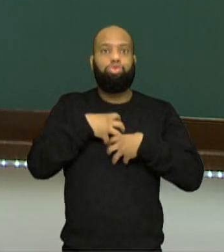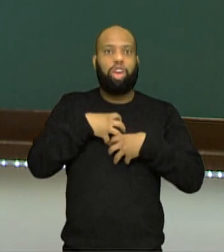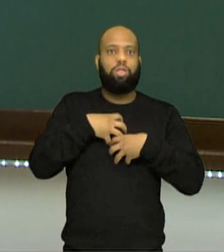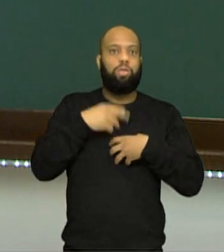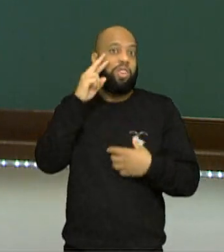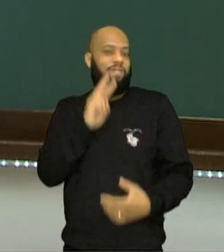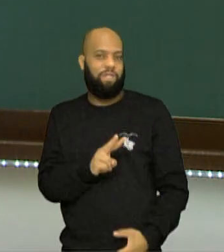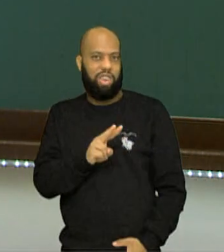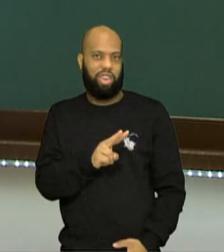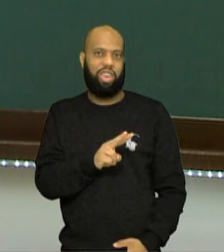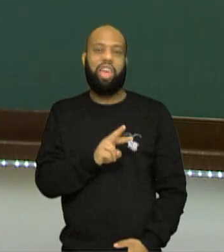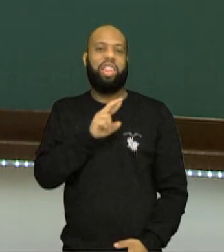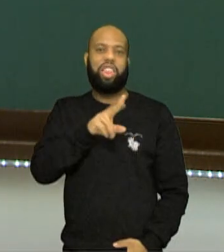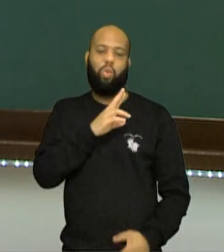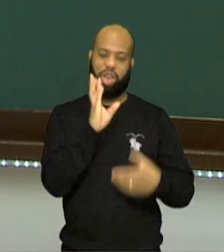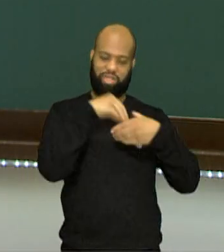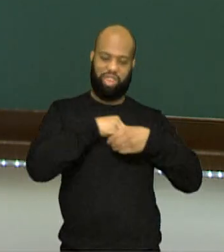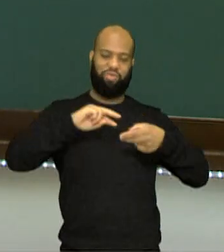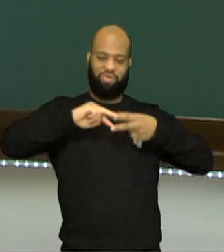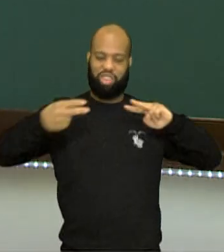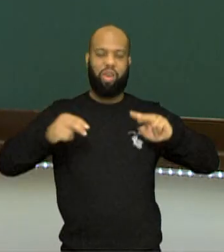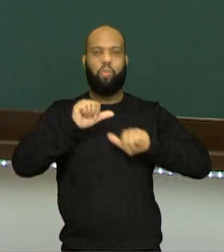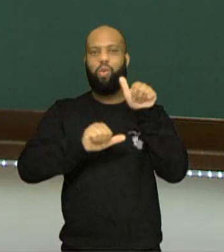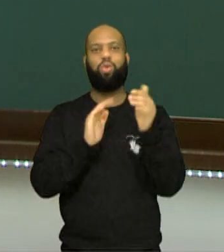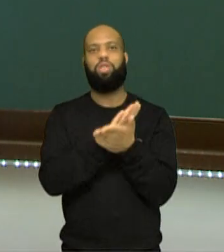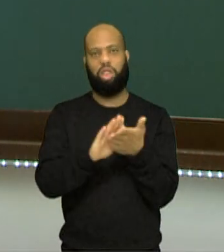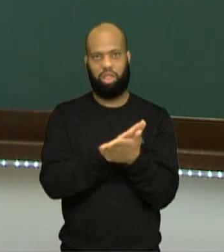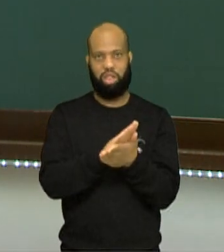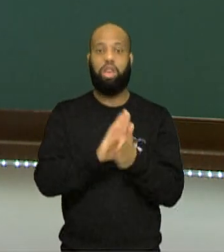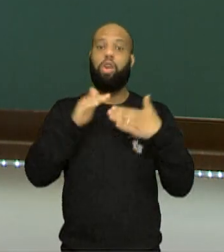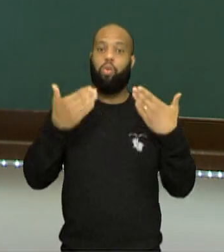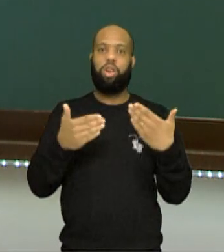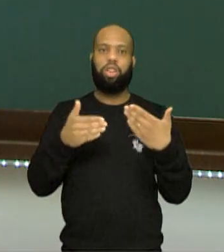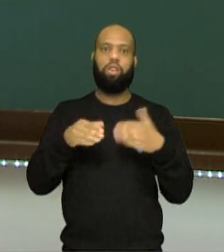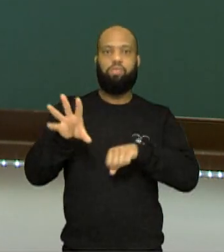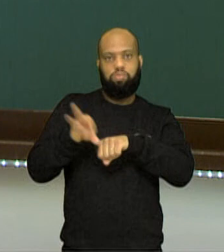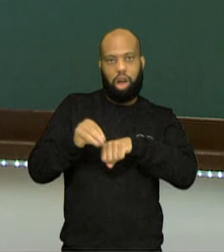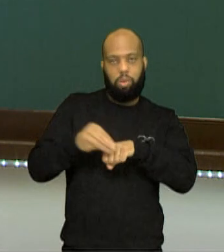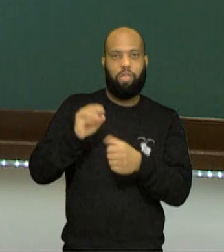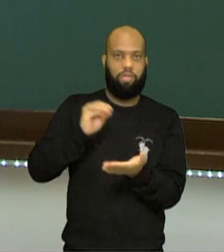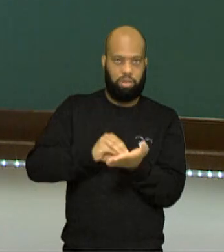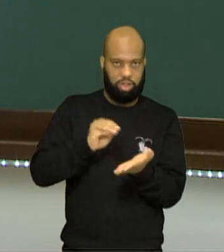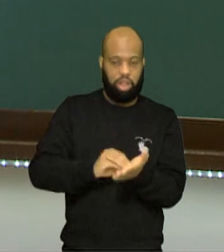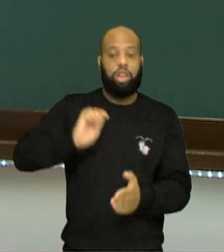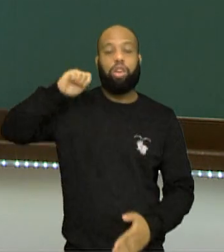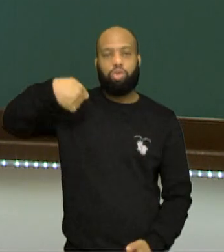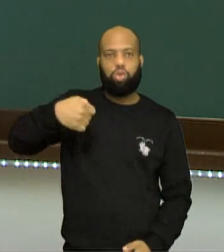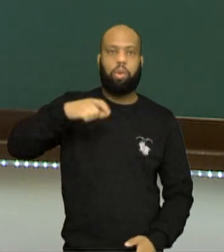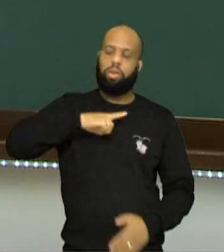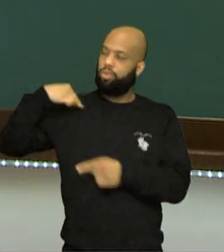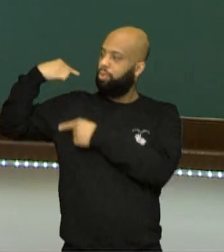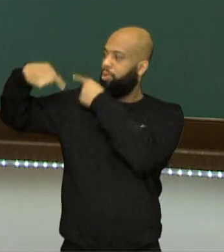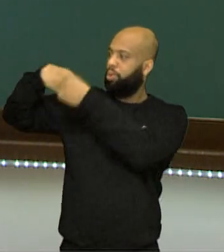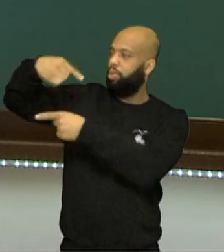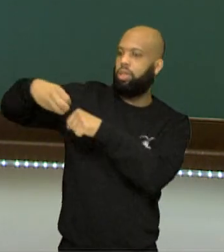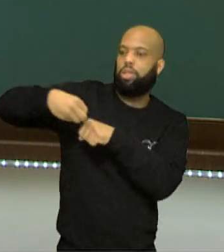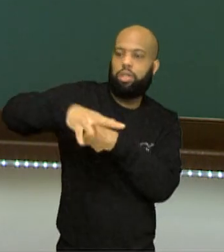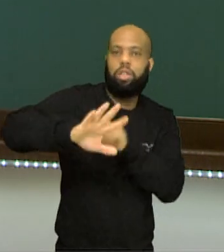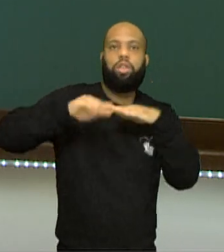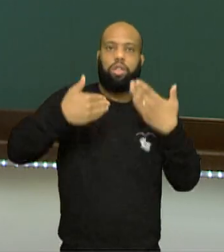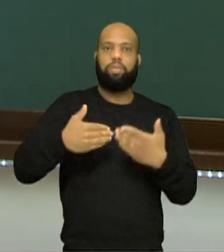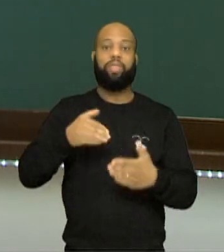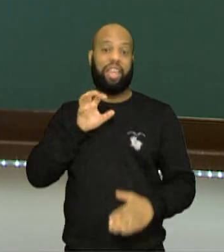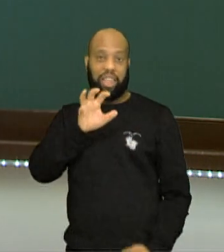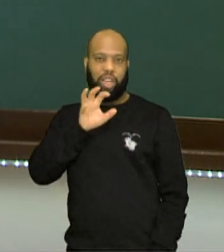seu fenótipo e não a sua genética. Então, pela falta de conhecimento sobre hereditariedade, é que esse